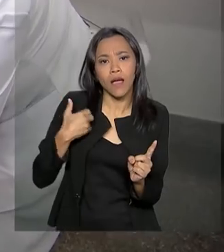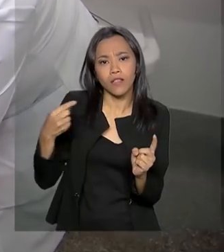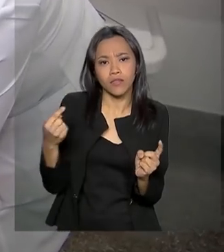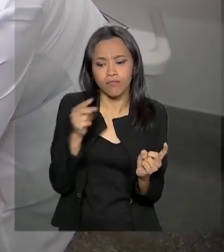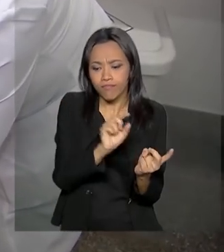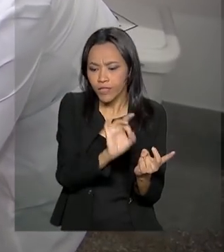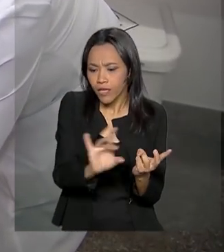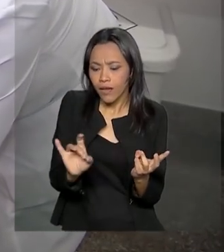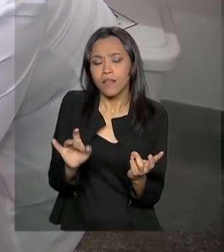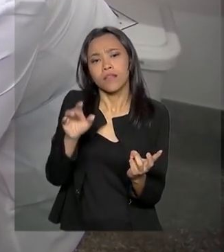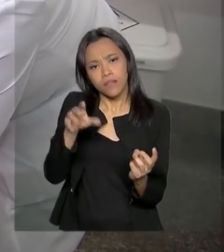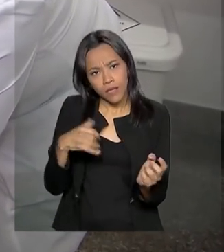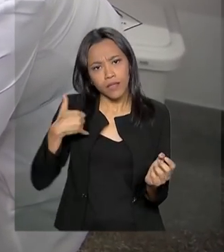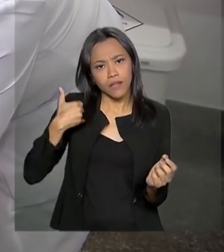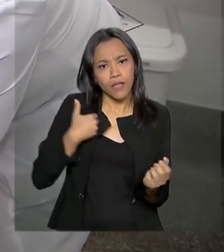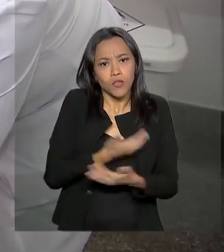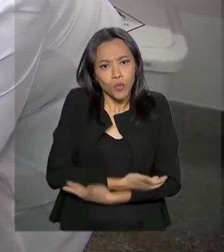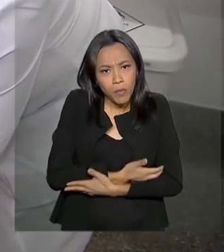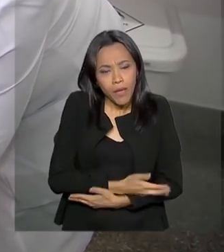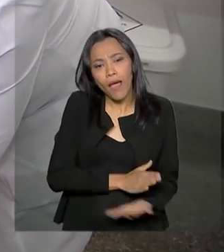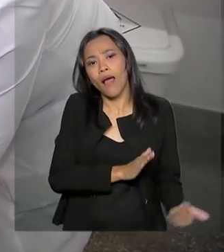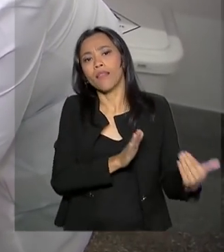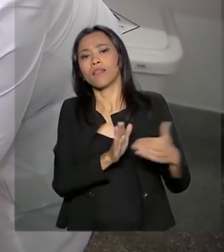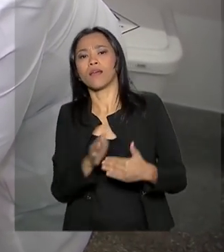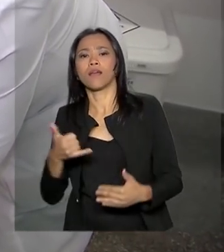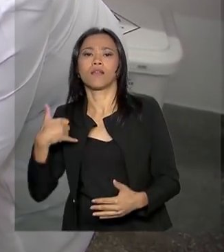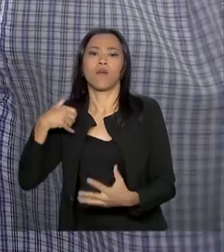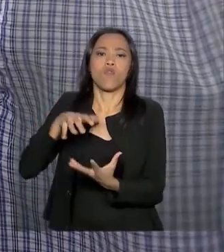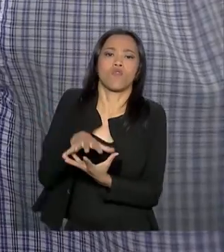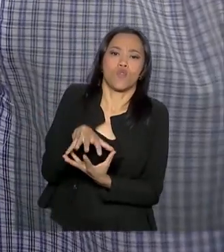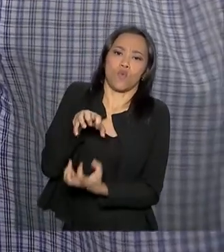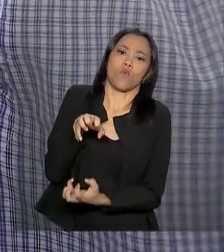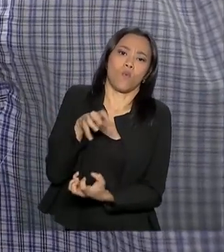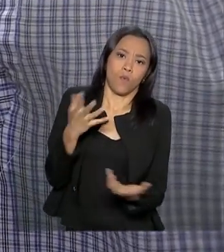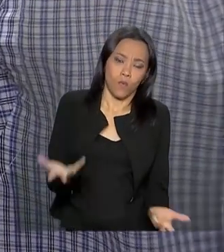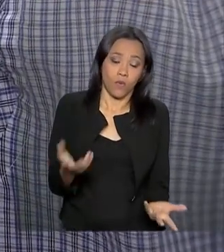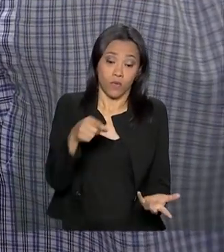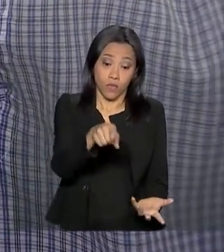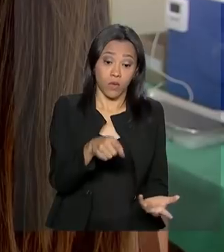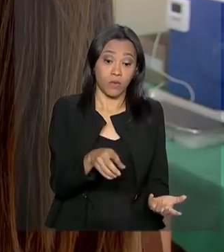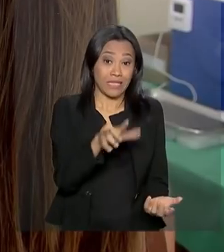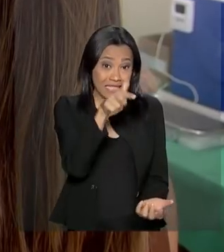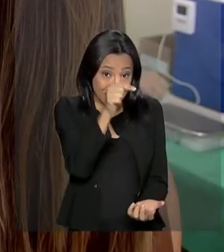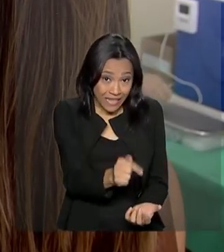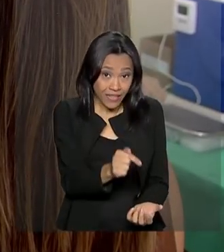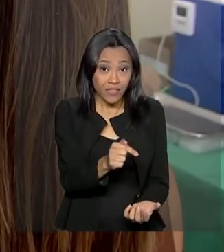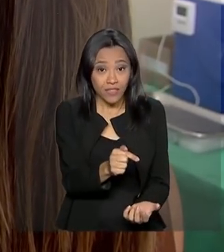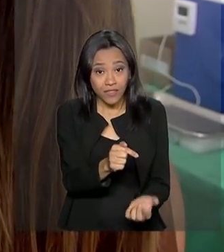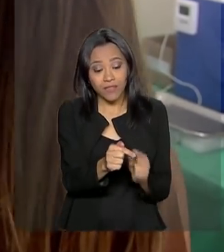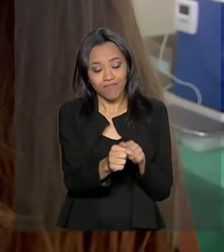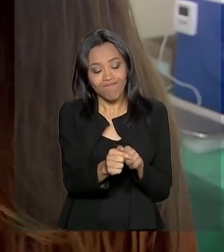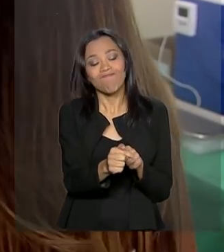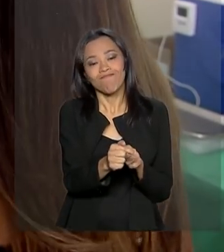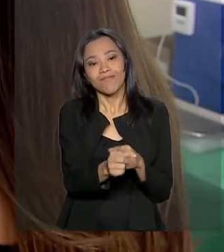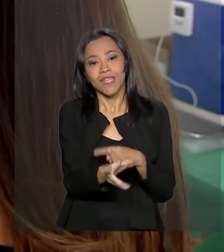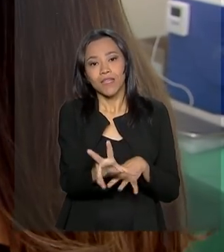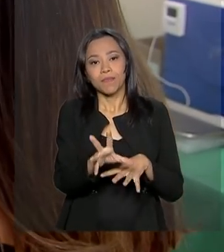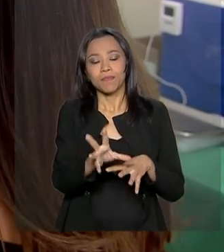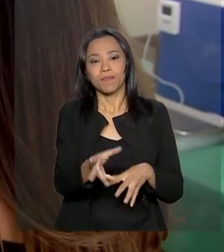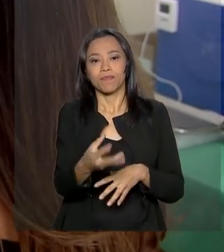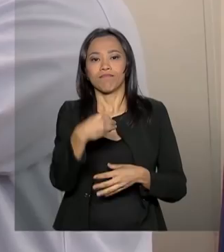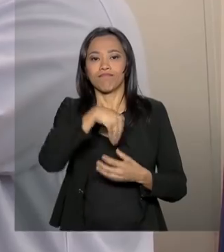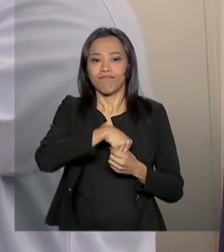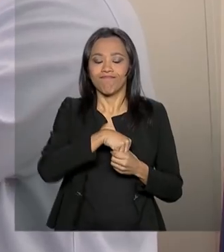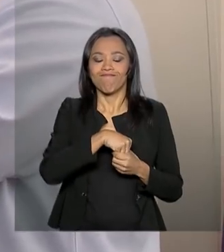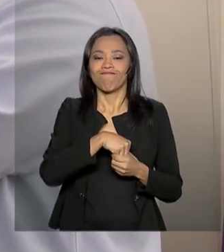recém-nascido ao idoso. Das oito vacinas principais indicadas a bebês, sete têm índice de imunização abaixo